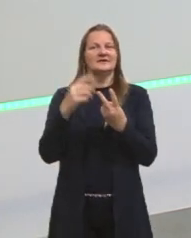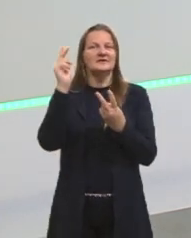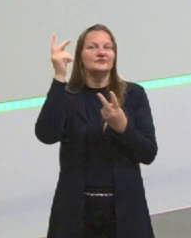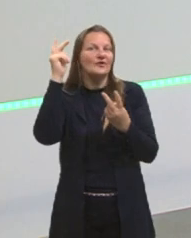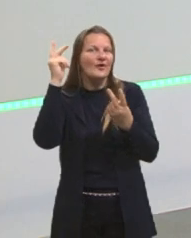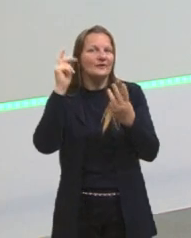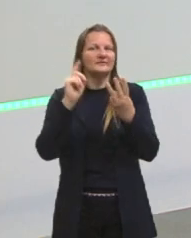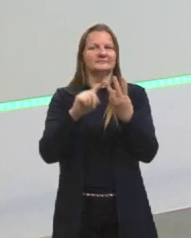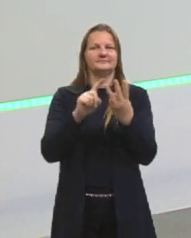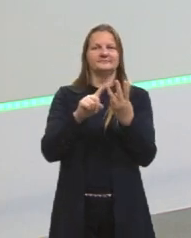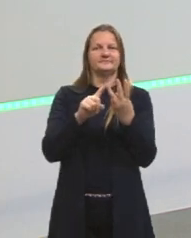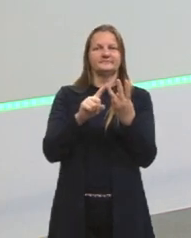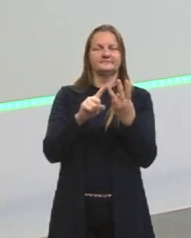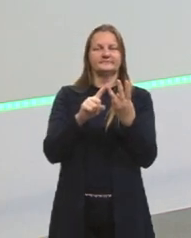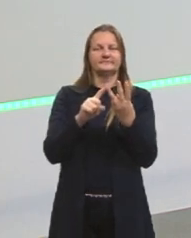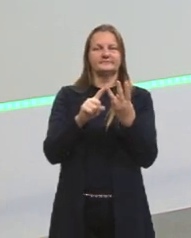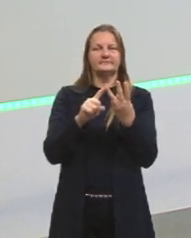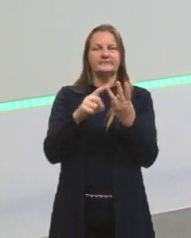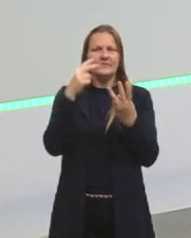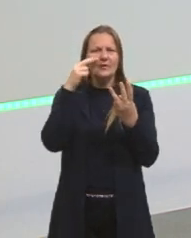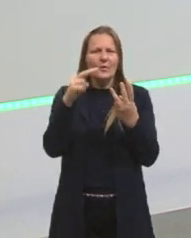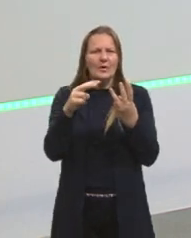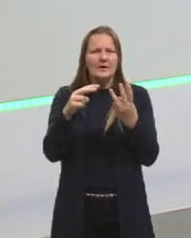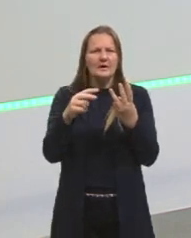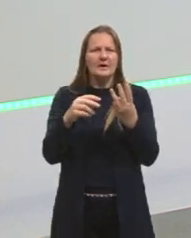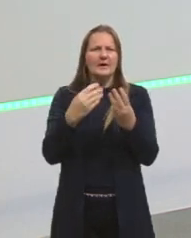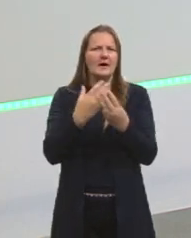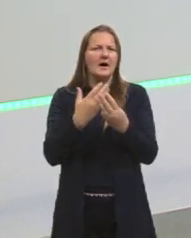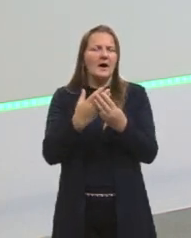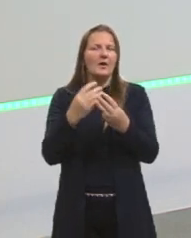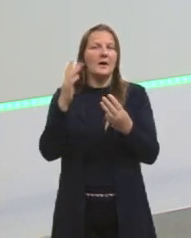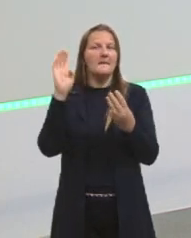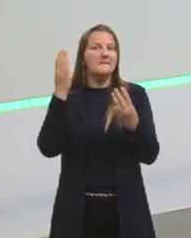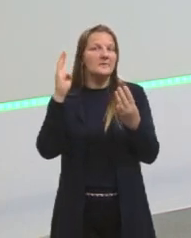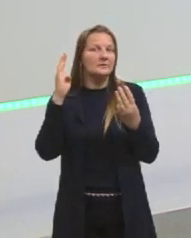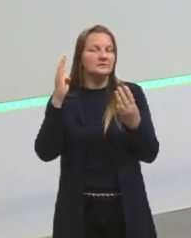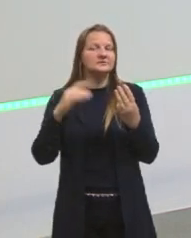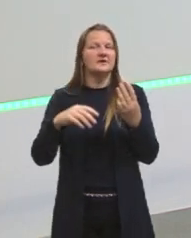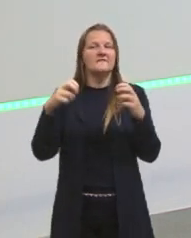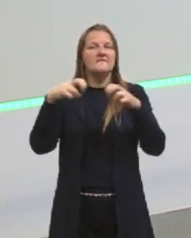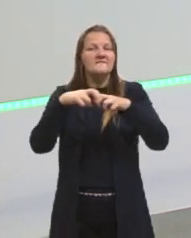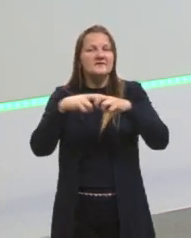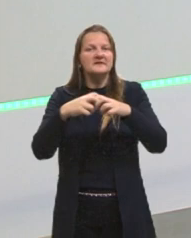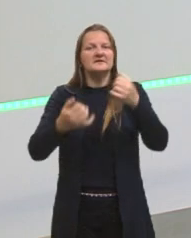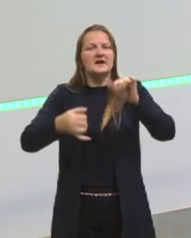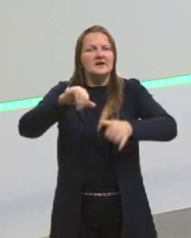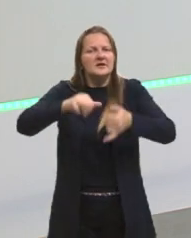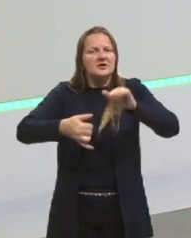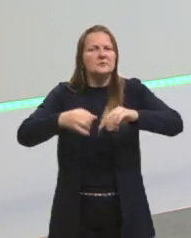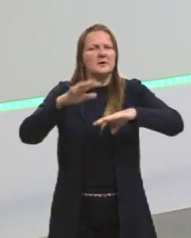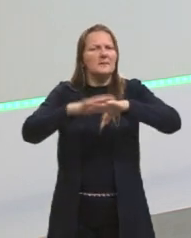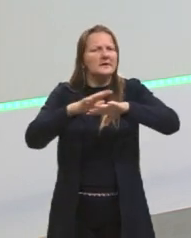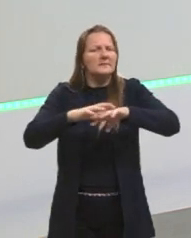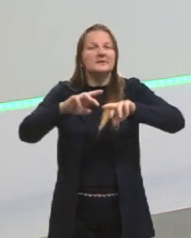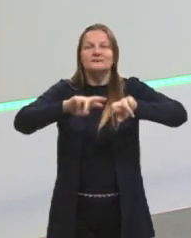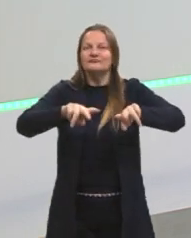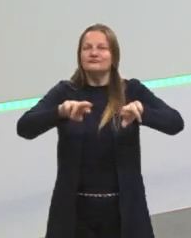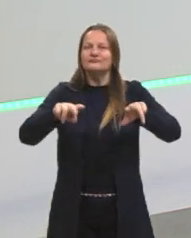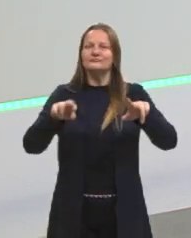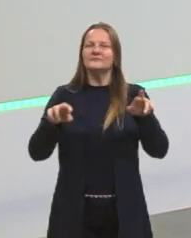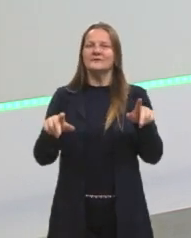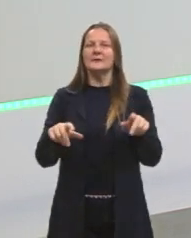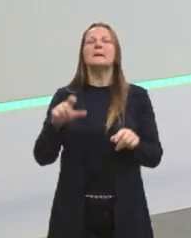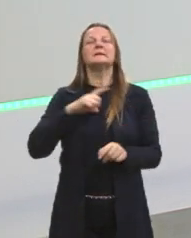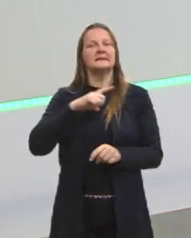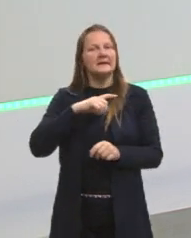história, vocês assistem às aulas de biologia, física, química, matemática. Vocês podem ver que tem várias